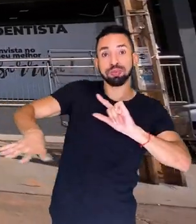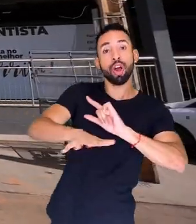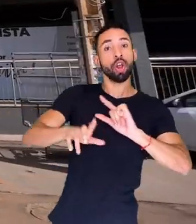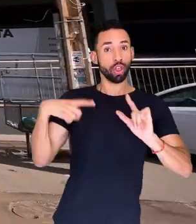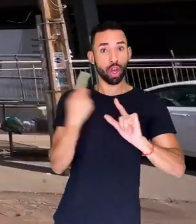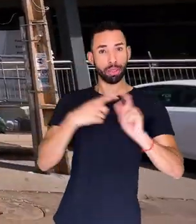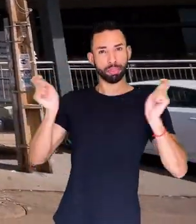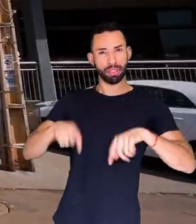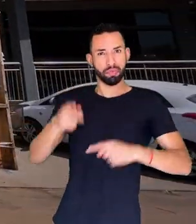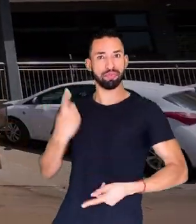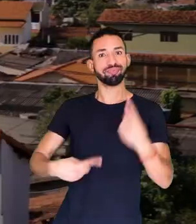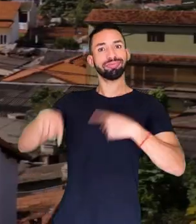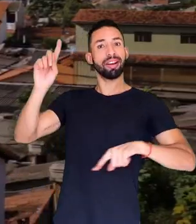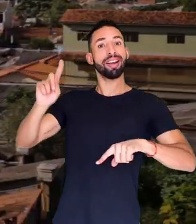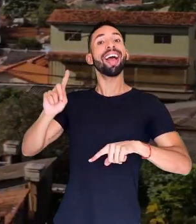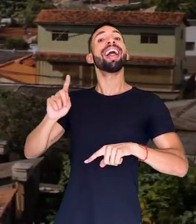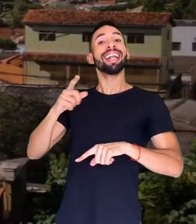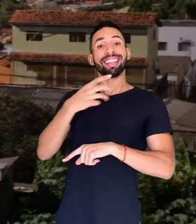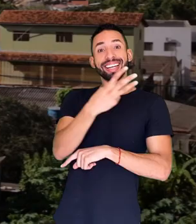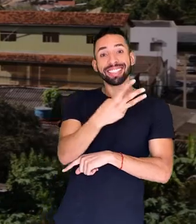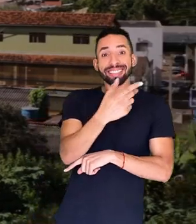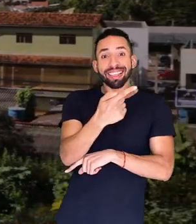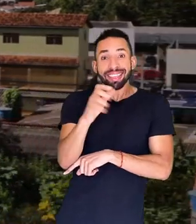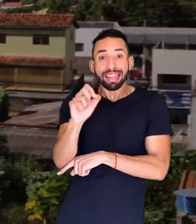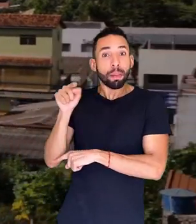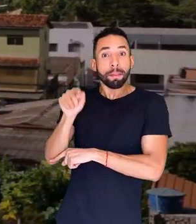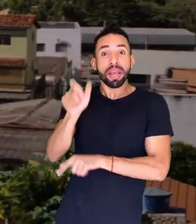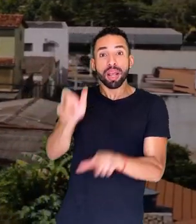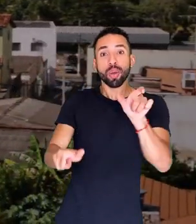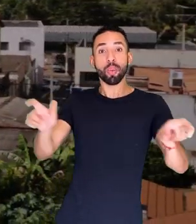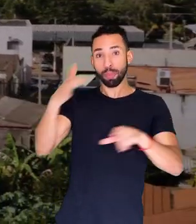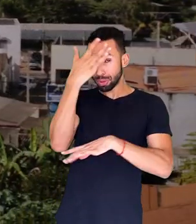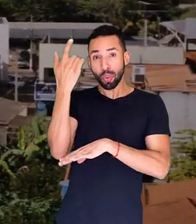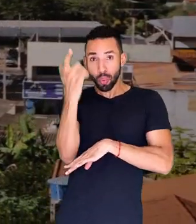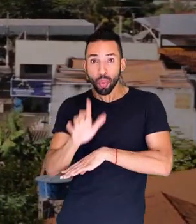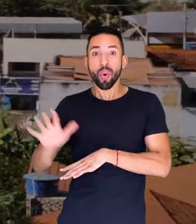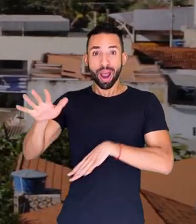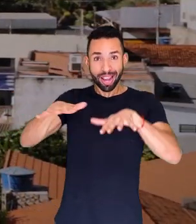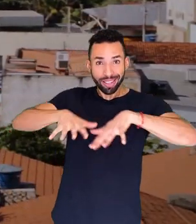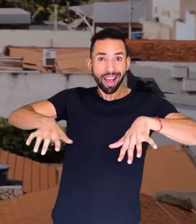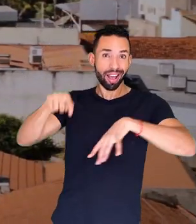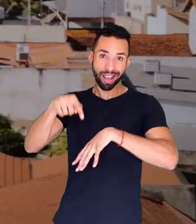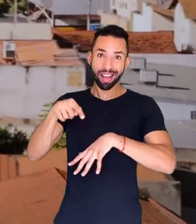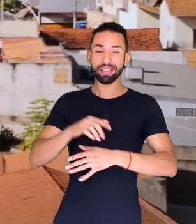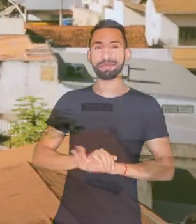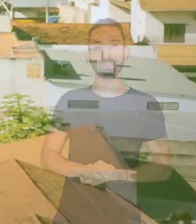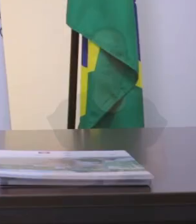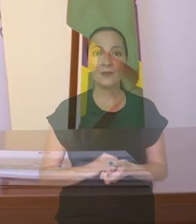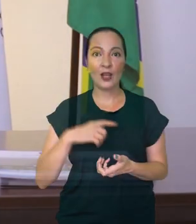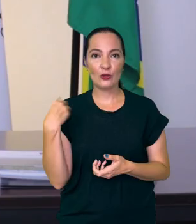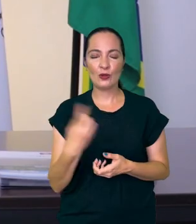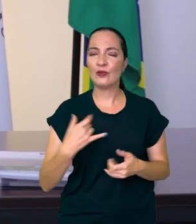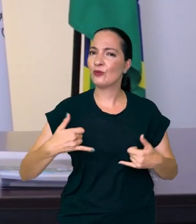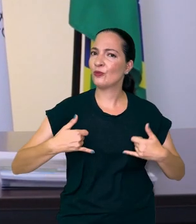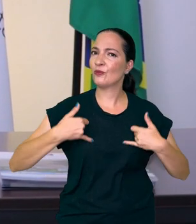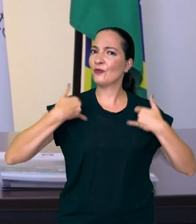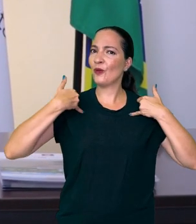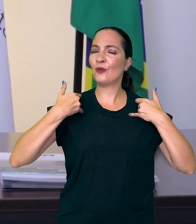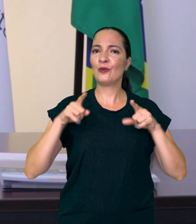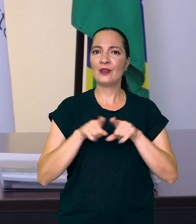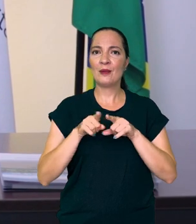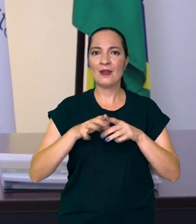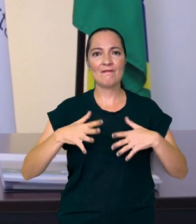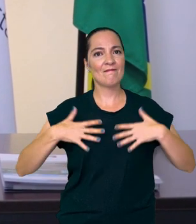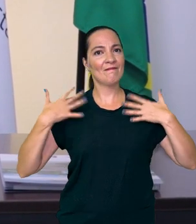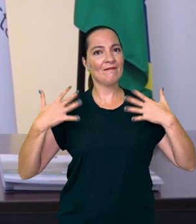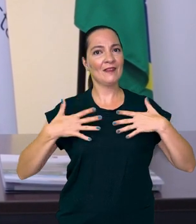alcançar potencialmente mais de 370 mil goianos e goianas naquela região. Com muito orgulho e